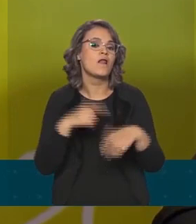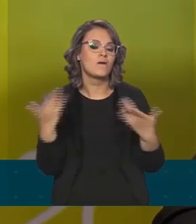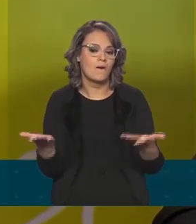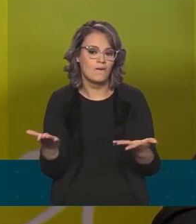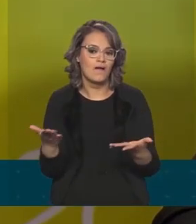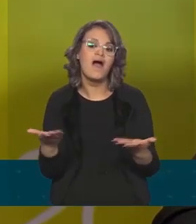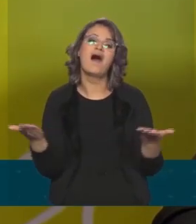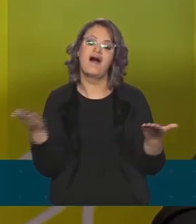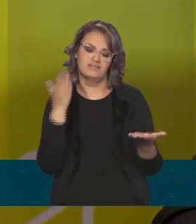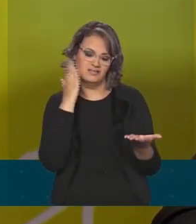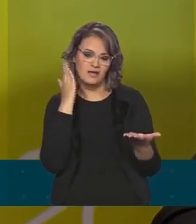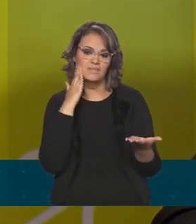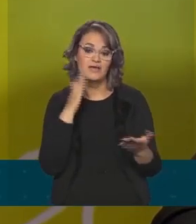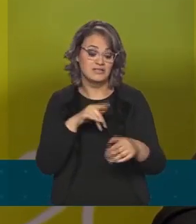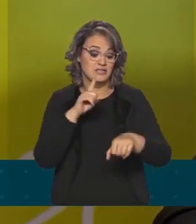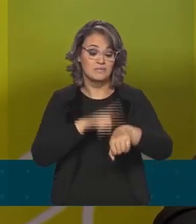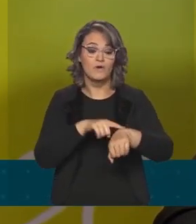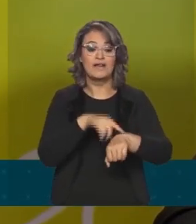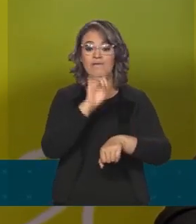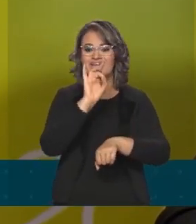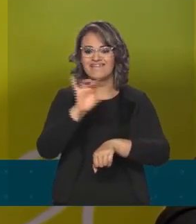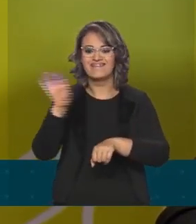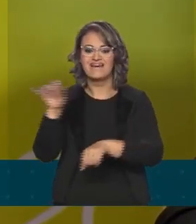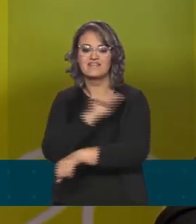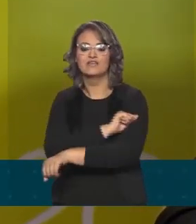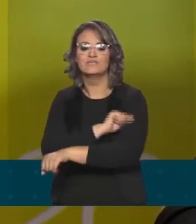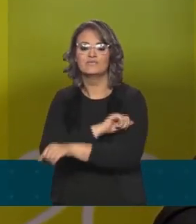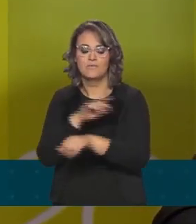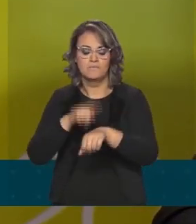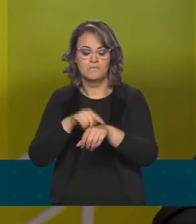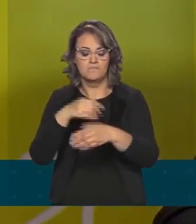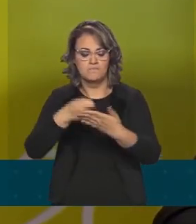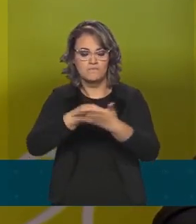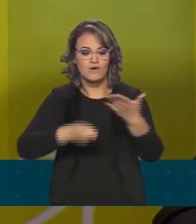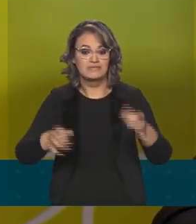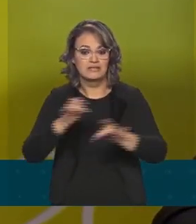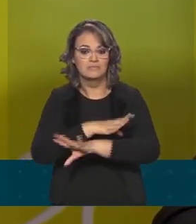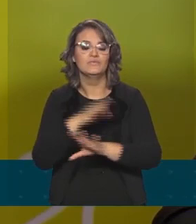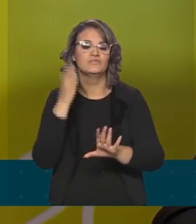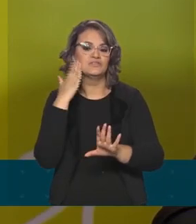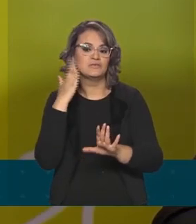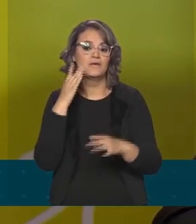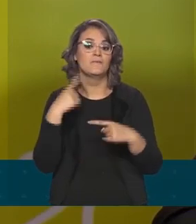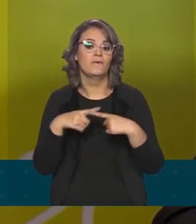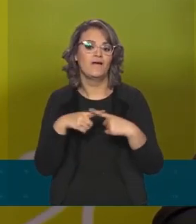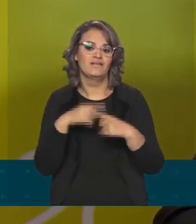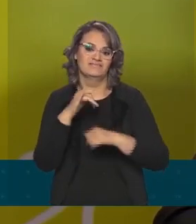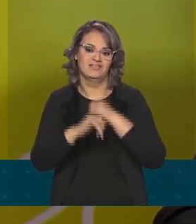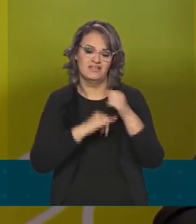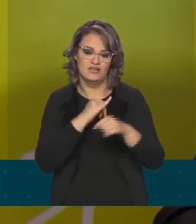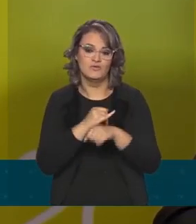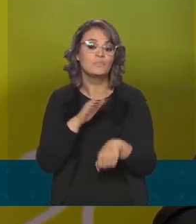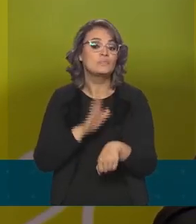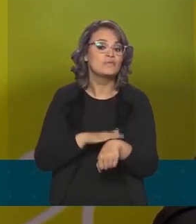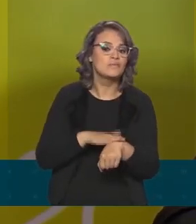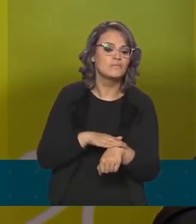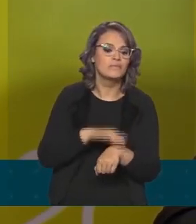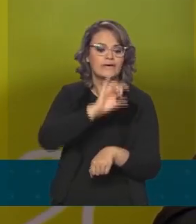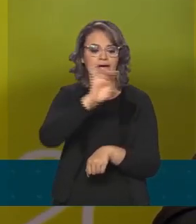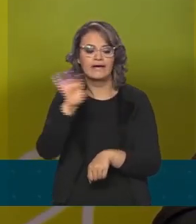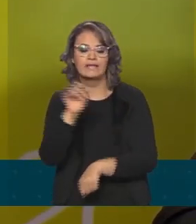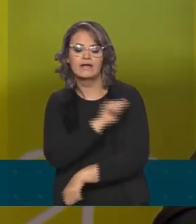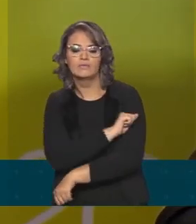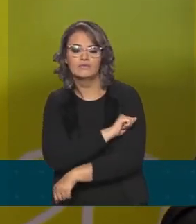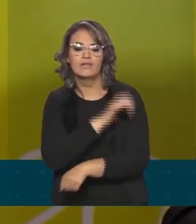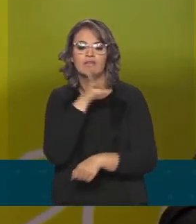que horário cada participante terminou a sua prova. uma informação que nós não tínhamos até esse momento. Quer dizer, qual é o tempo que os participantes que fazem o